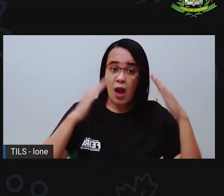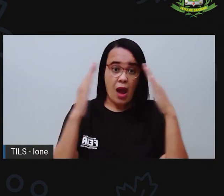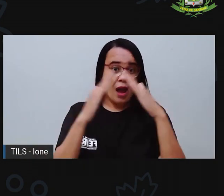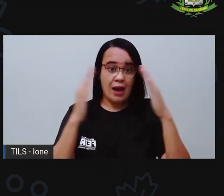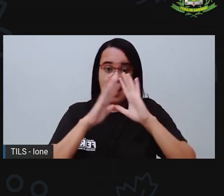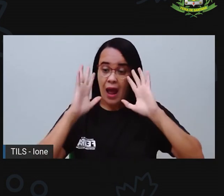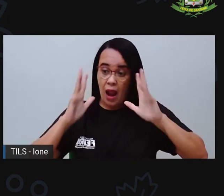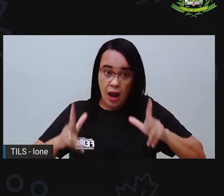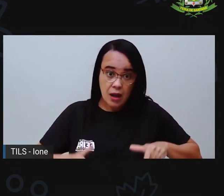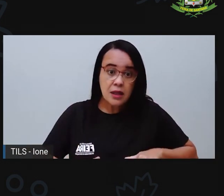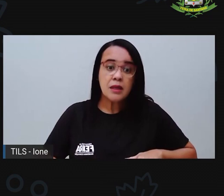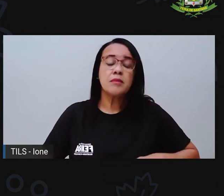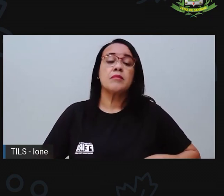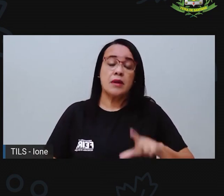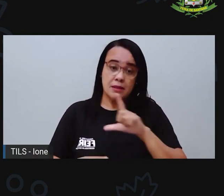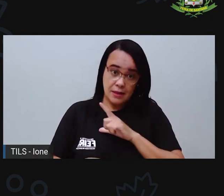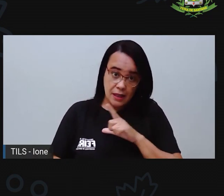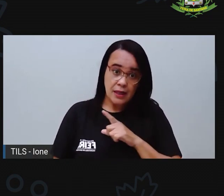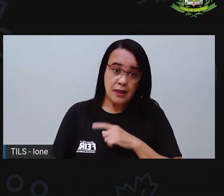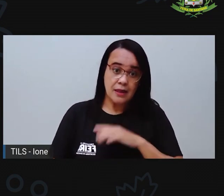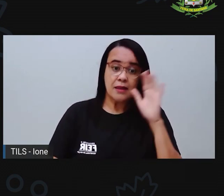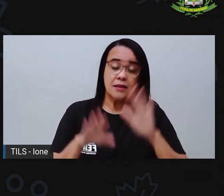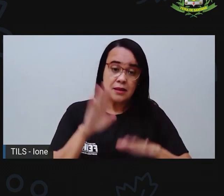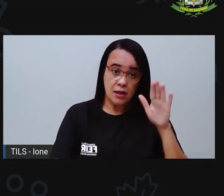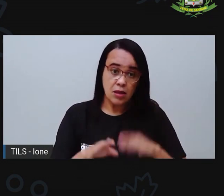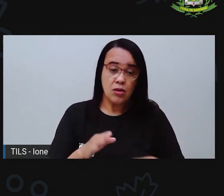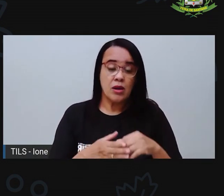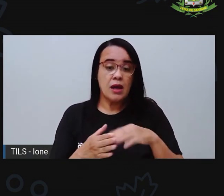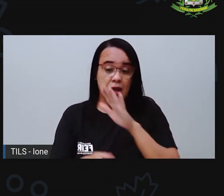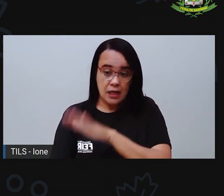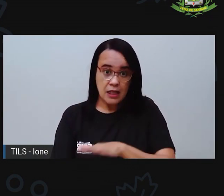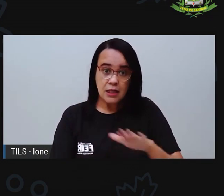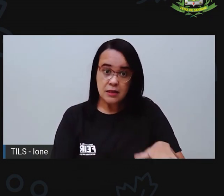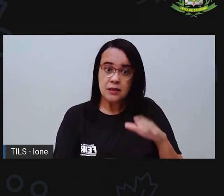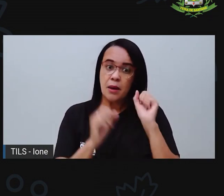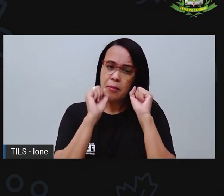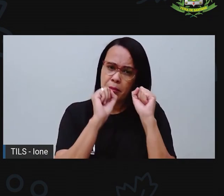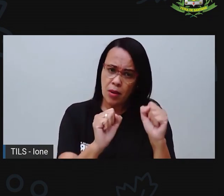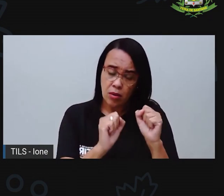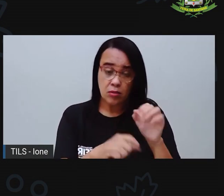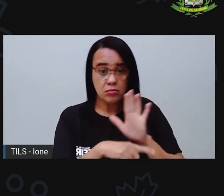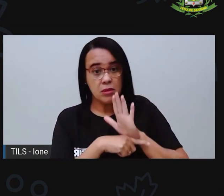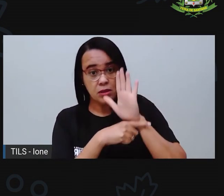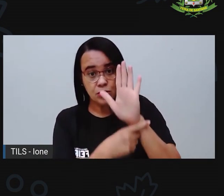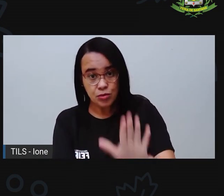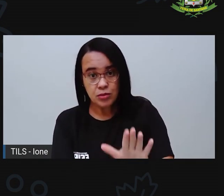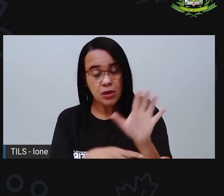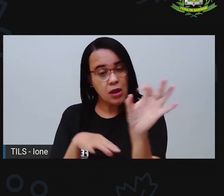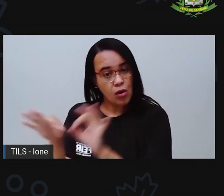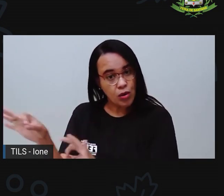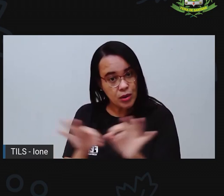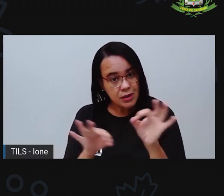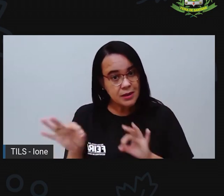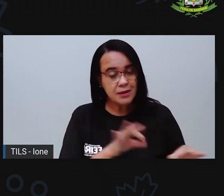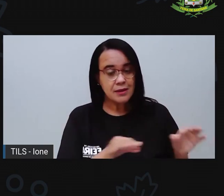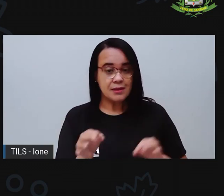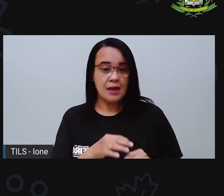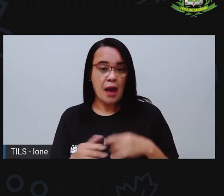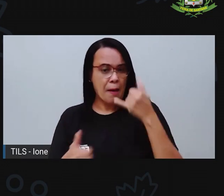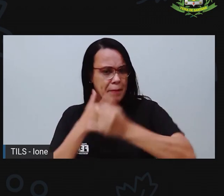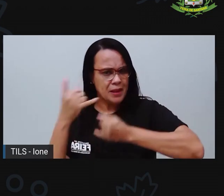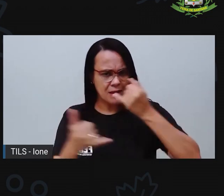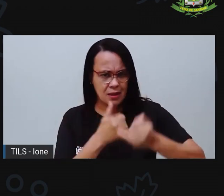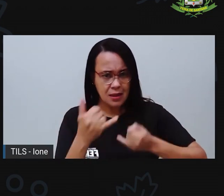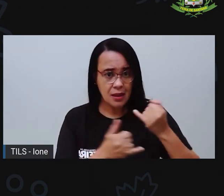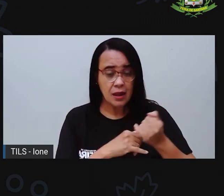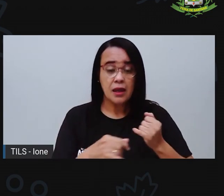faxina, aí a criança vai arrumar os seus buquedos, né? Então, tem famílias que têm diversas rotinas. E